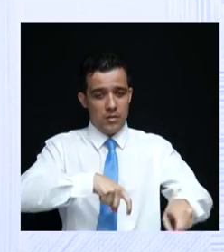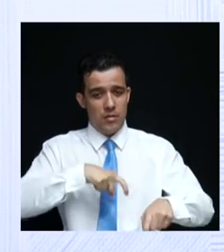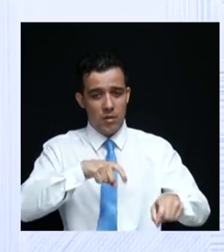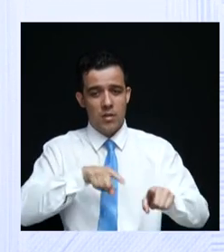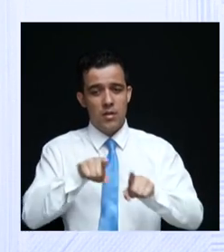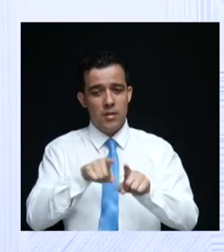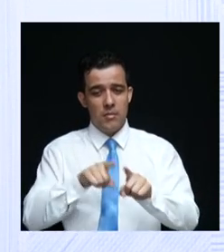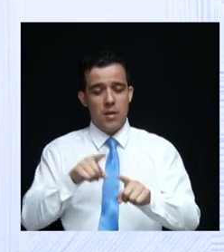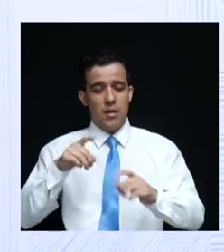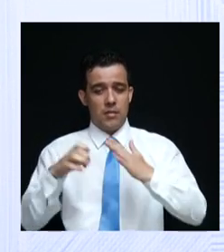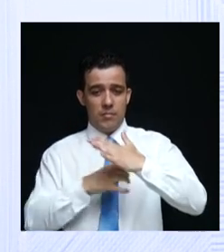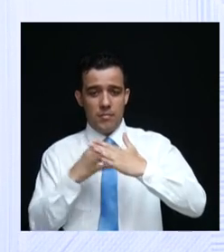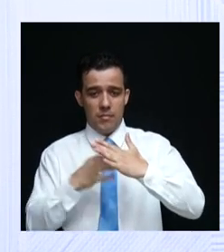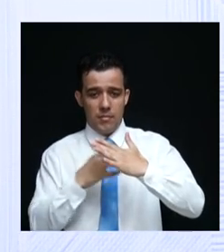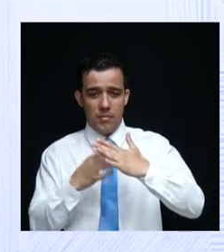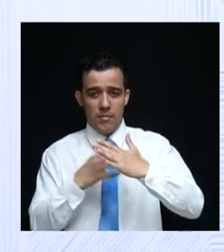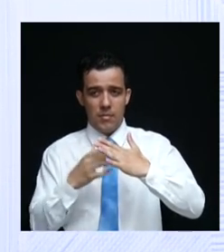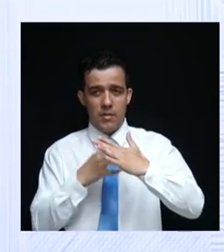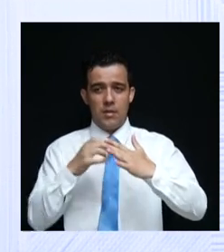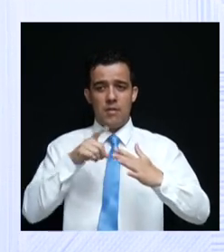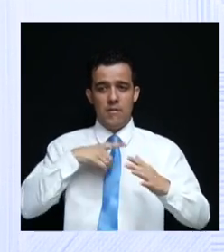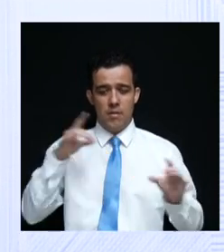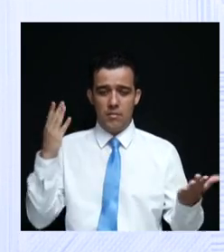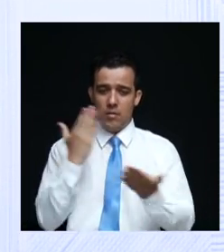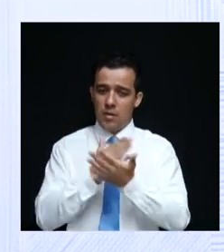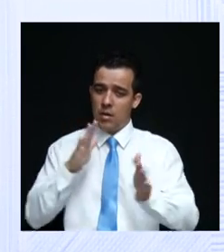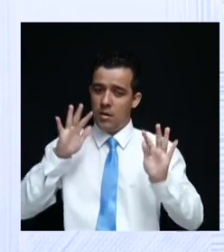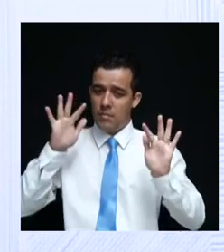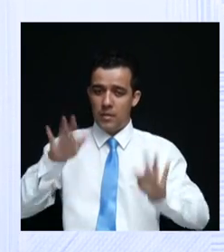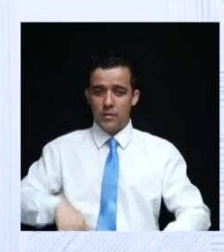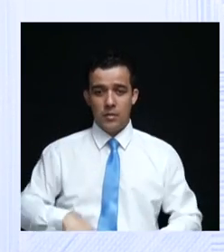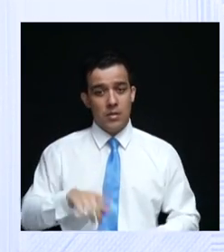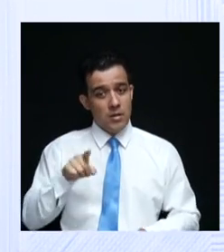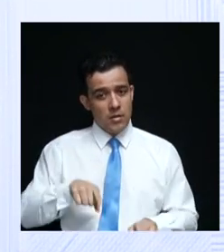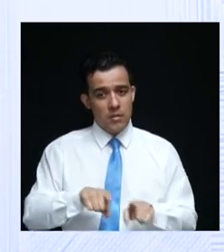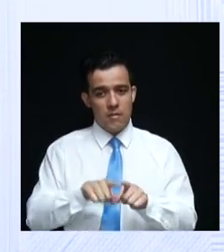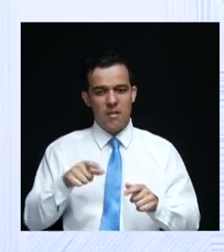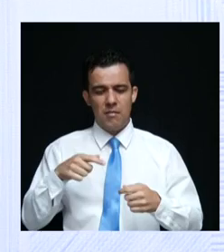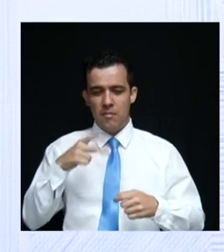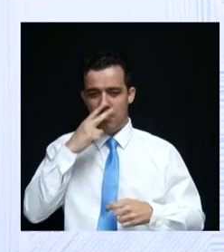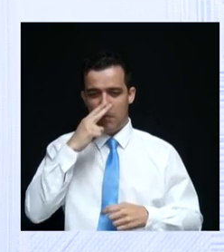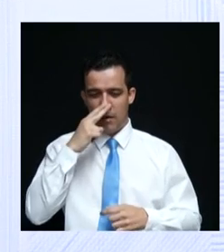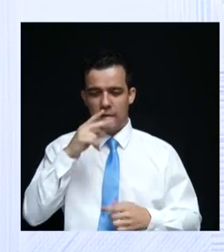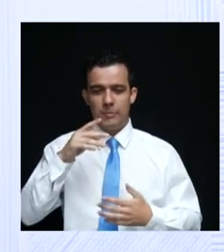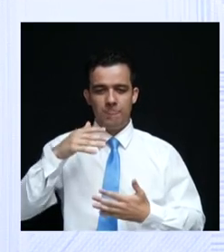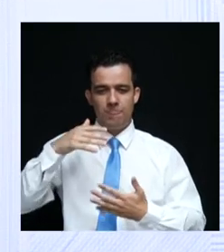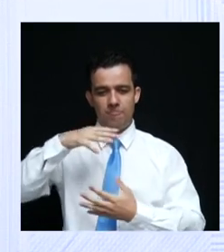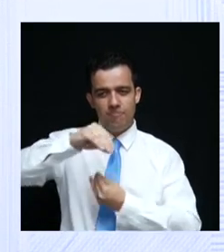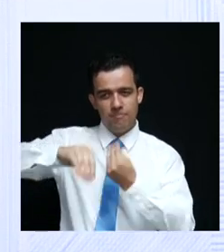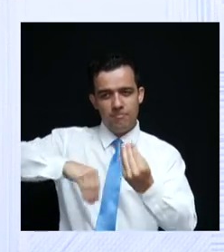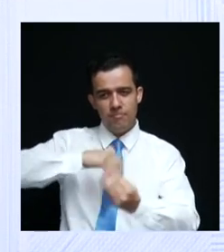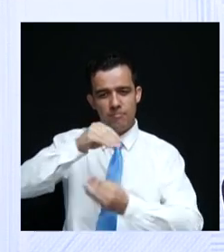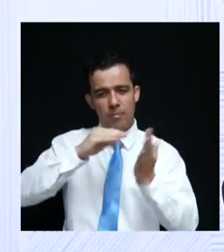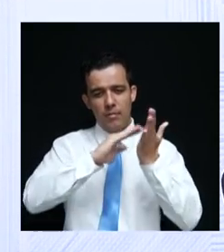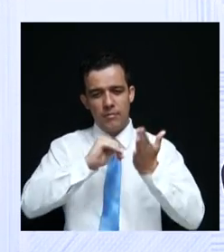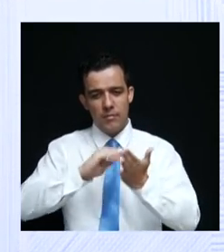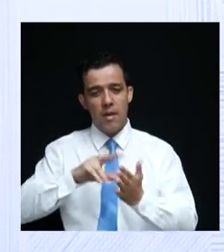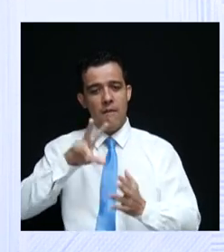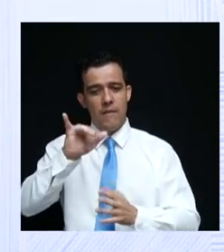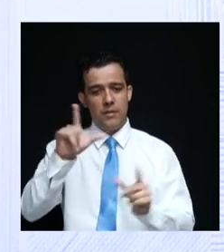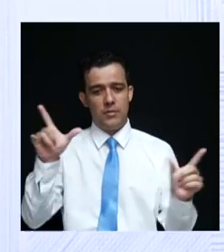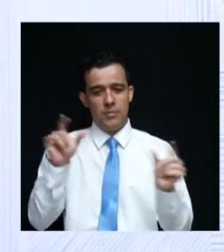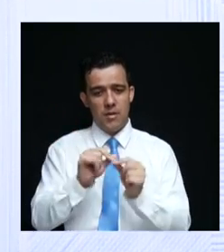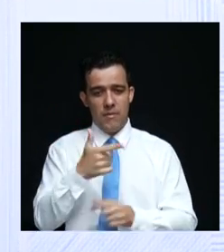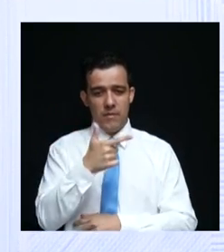grandes empresas. Nós vamos acabar com isso. Existe uma farra hoje de isenções fiscais. Nós vamos diminuir em pelo menos